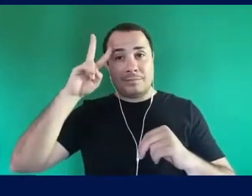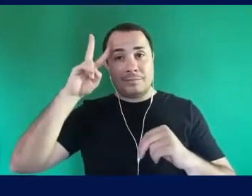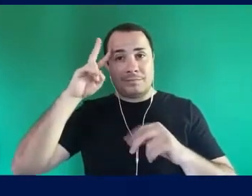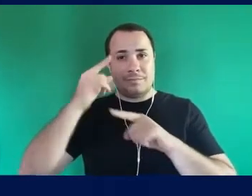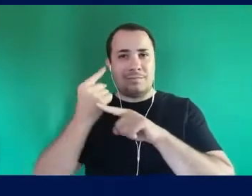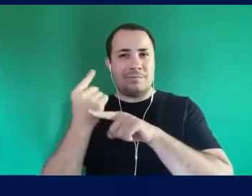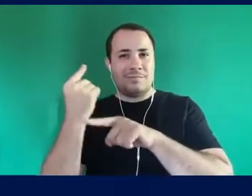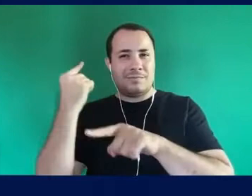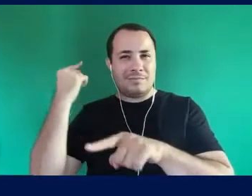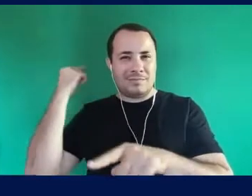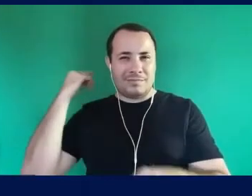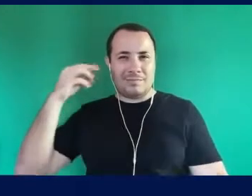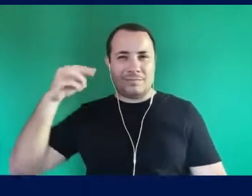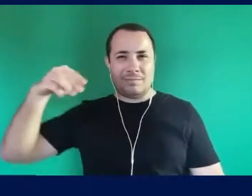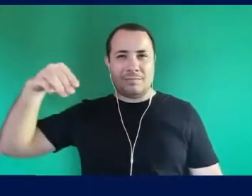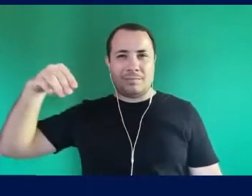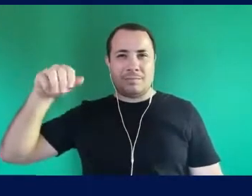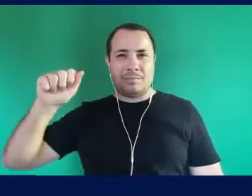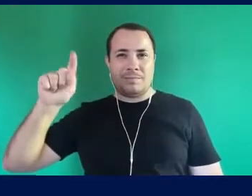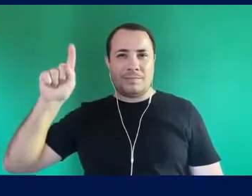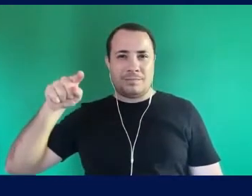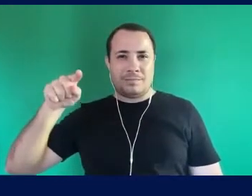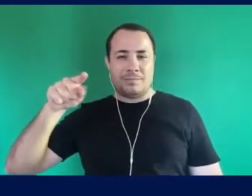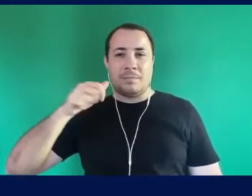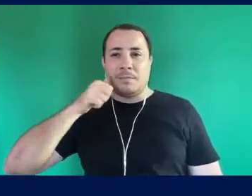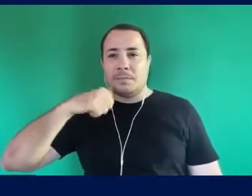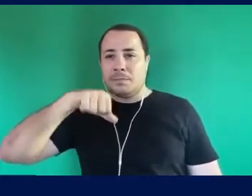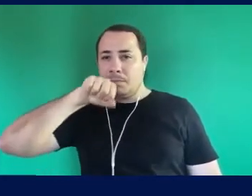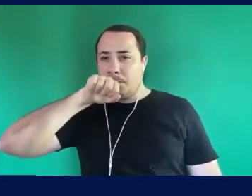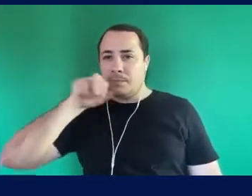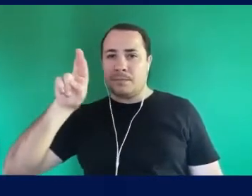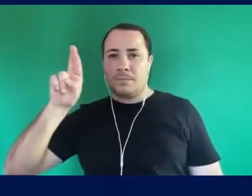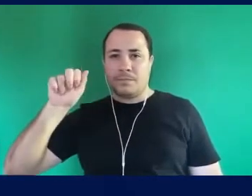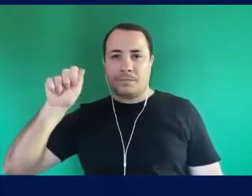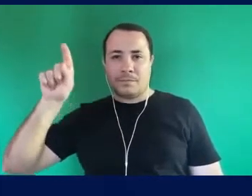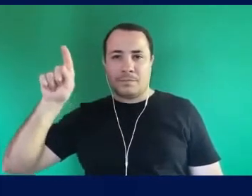A mãe de Rá Lá no Egito Antigo